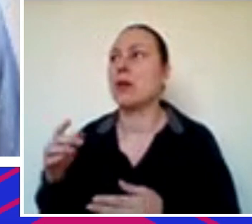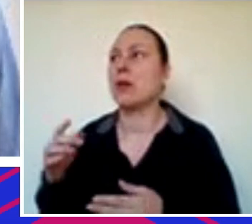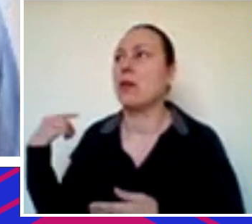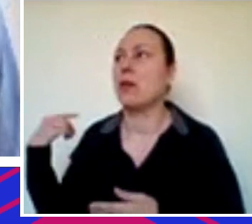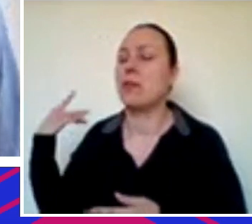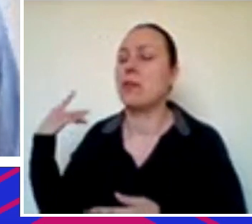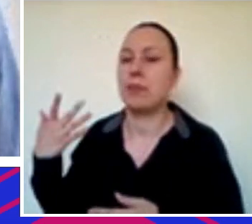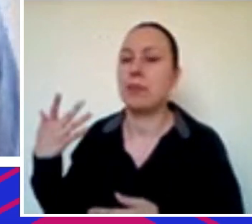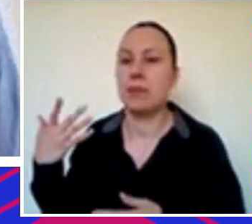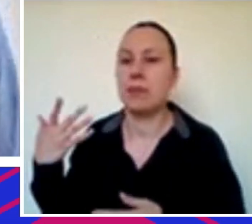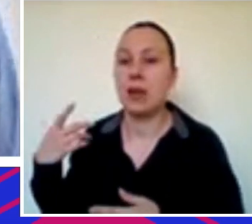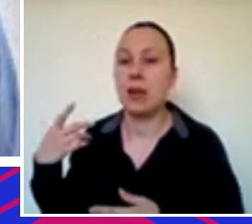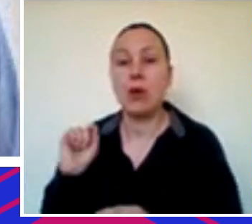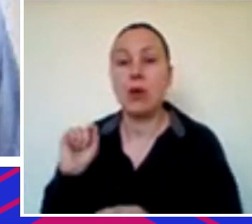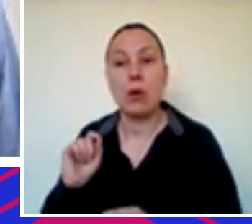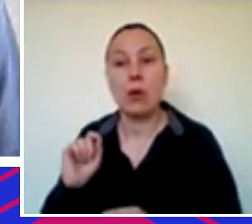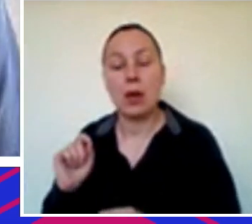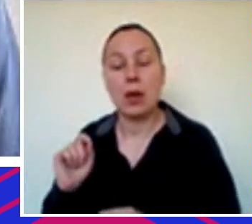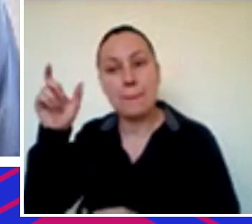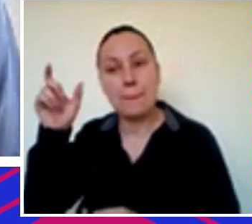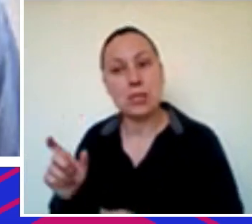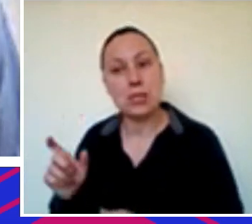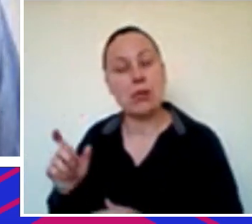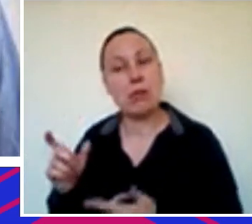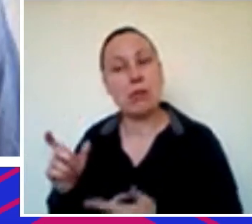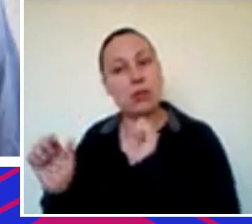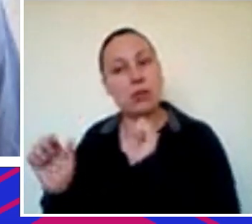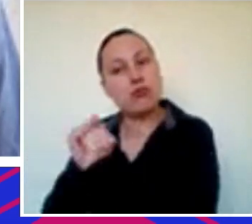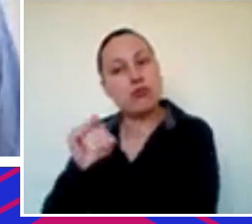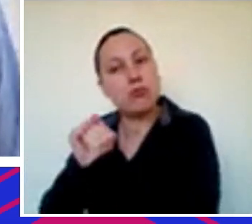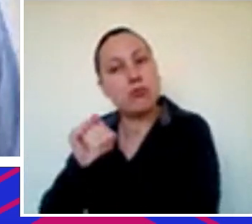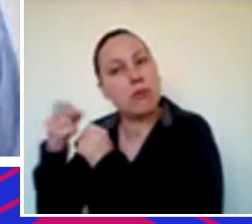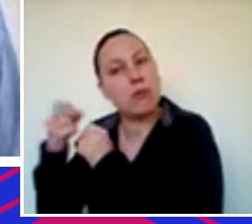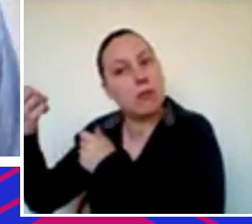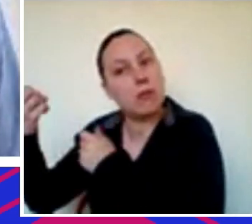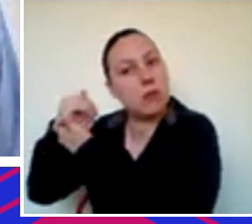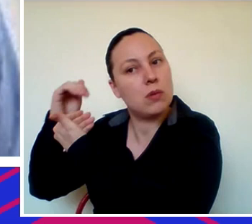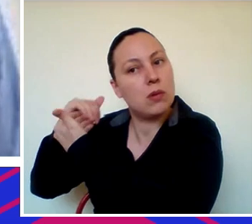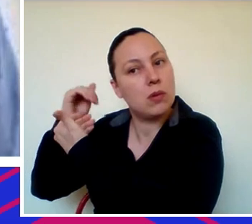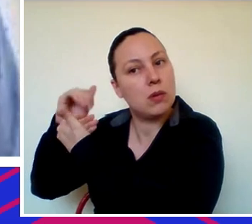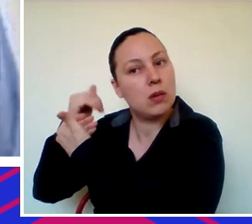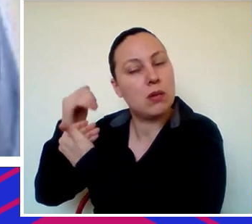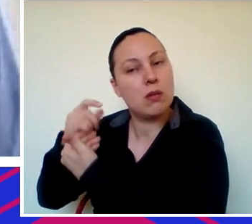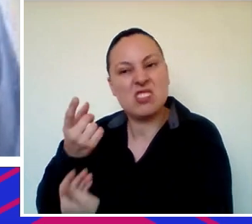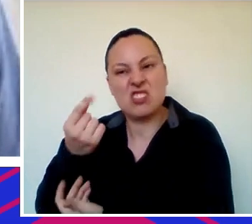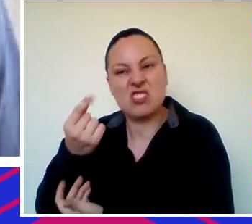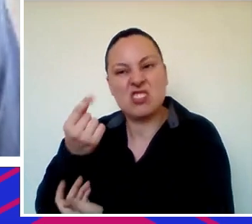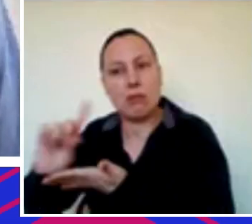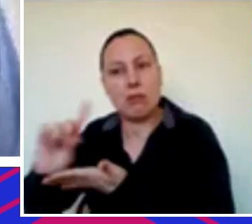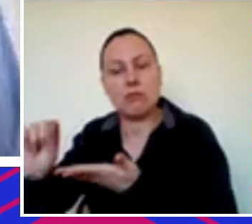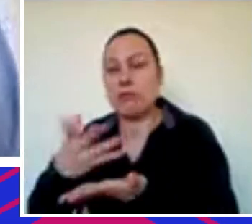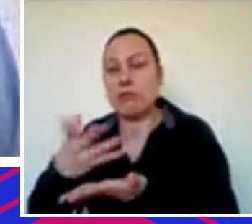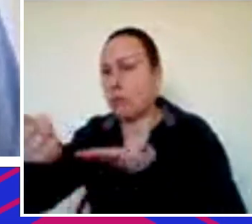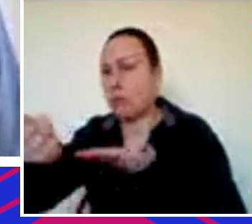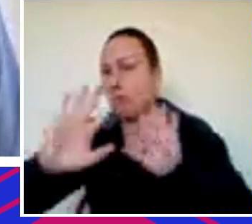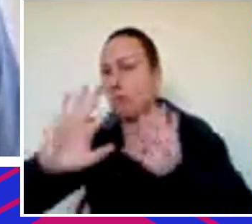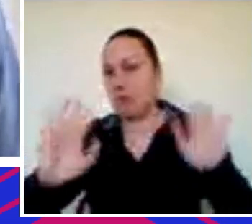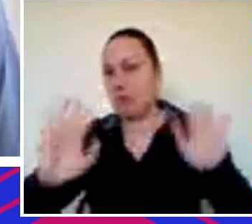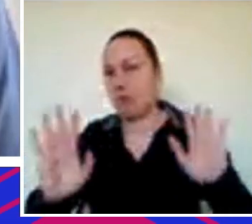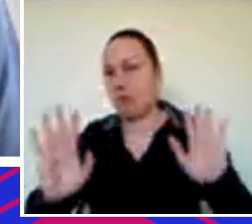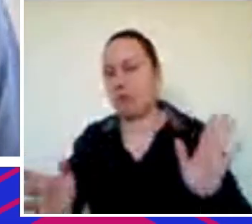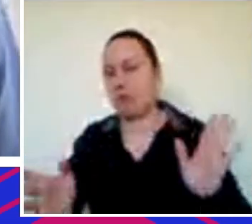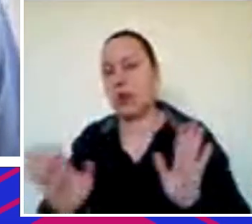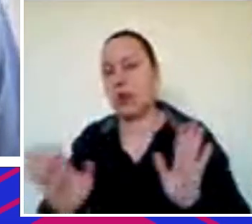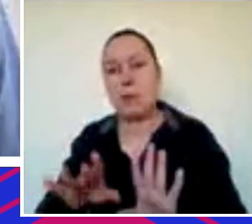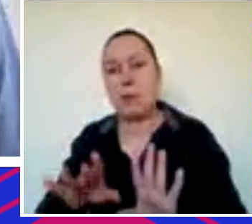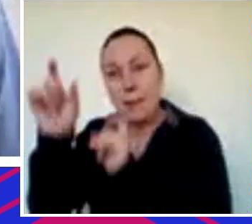importa são as pessoas que estão com você, né, é isso que realmente faz a diferença, né, o capital ele vai embora, literalmente, né, e as pessoas que